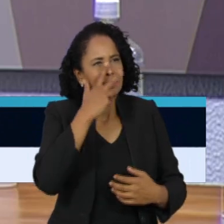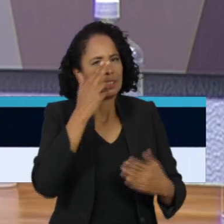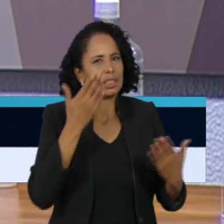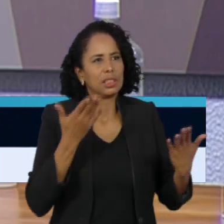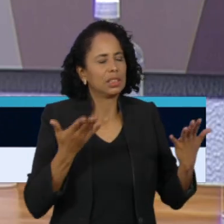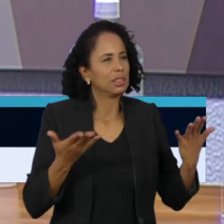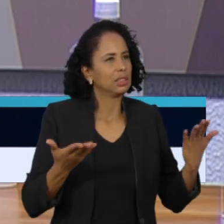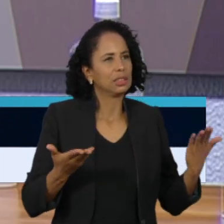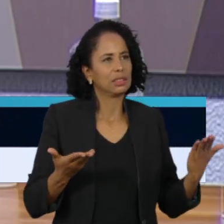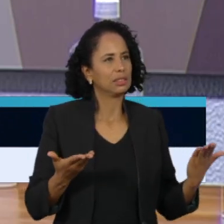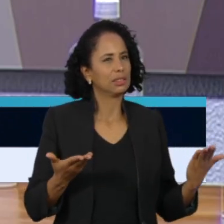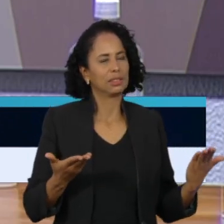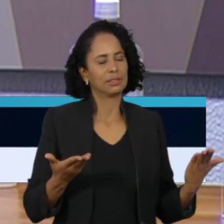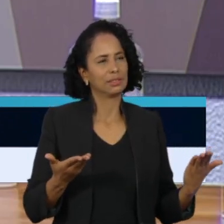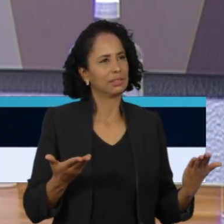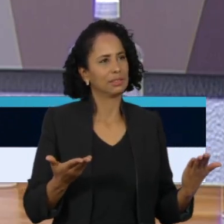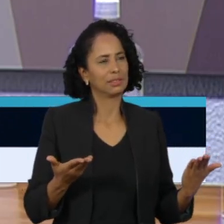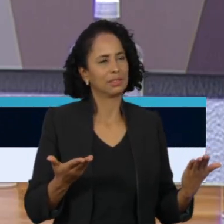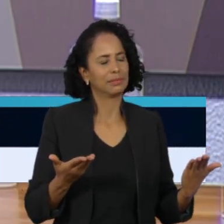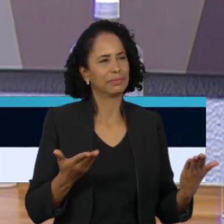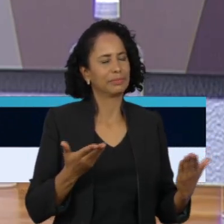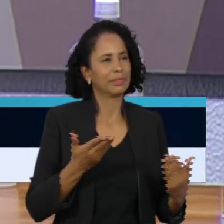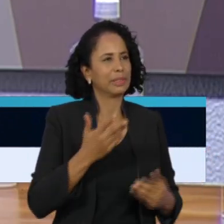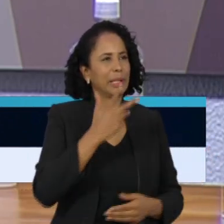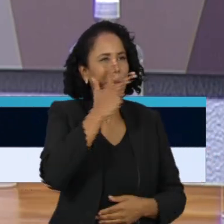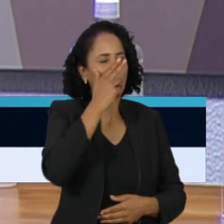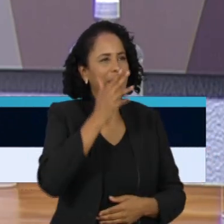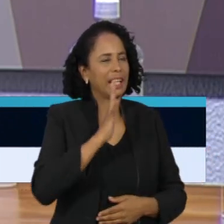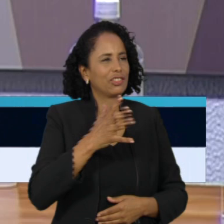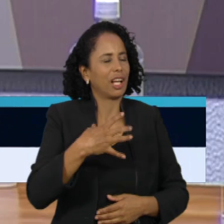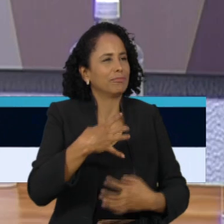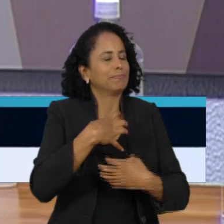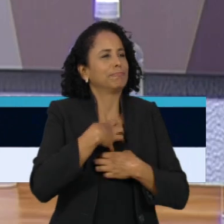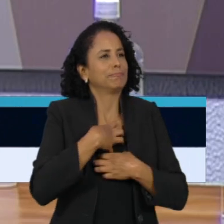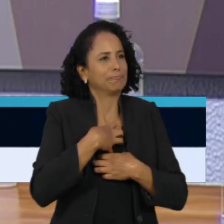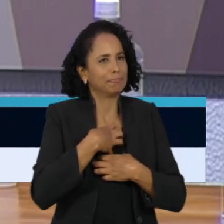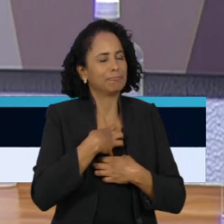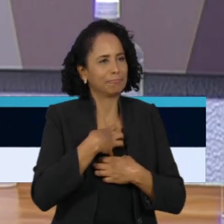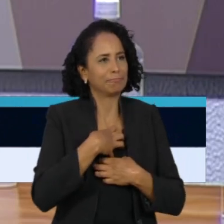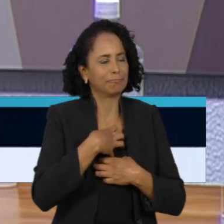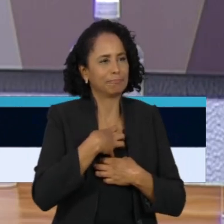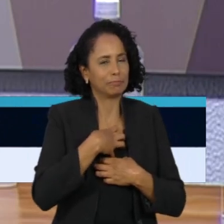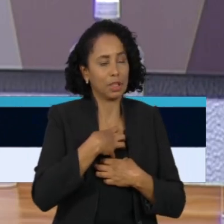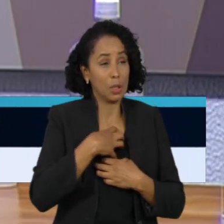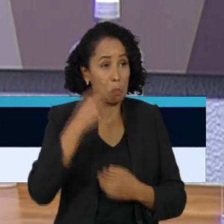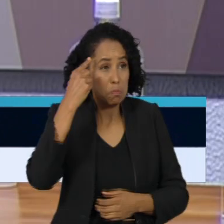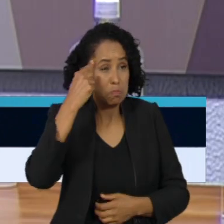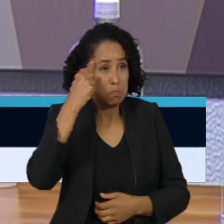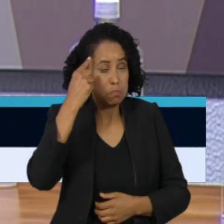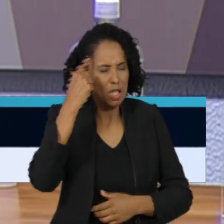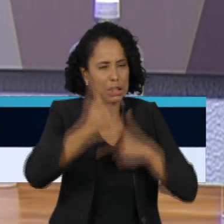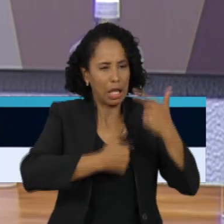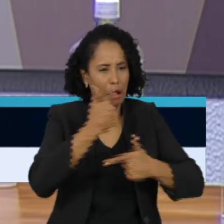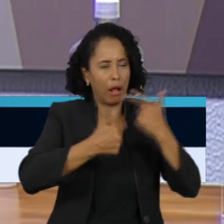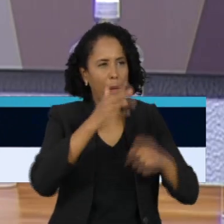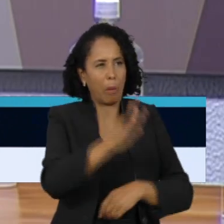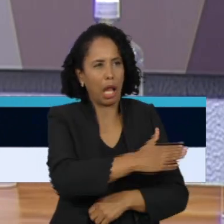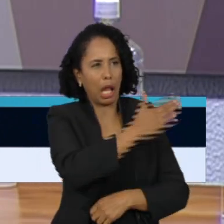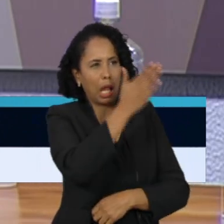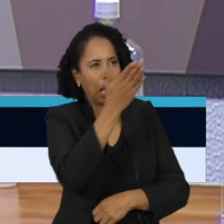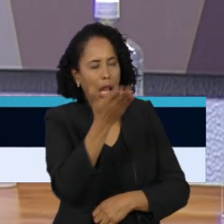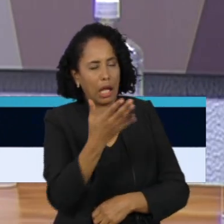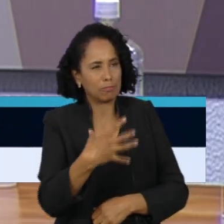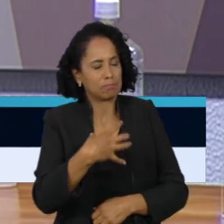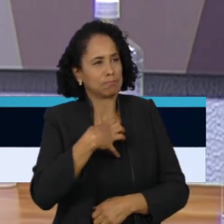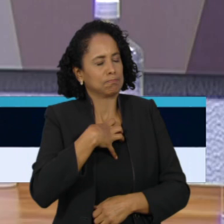emocional, além do racional, que a gente trabalha o dia inteiro ao